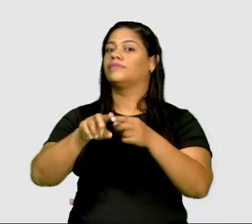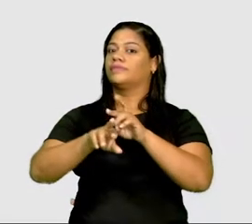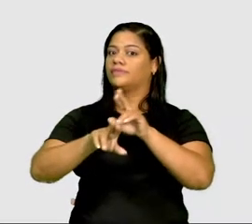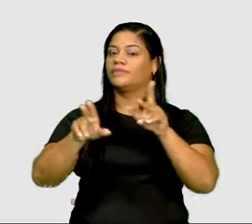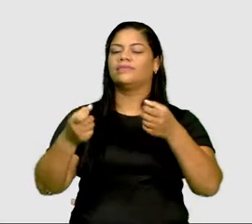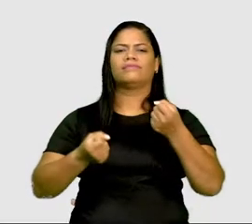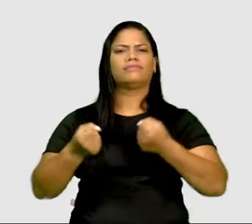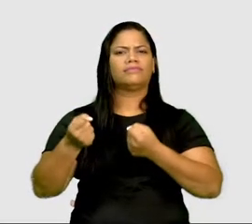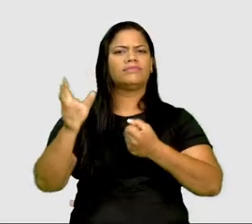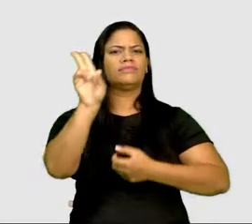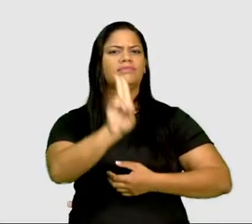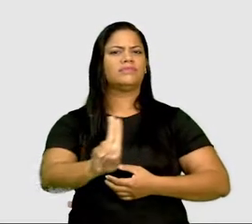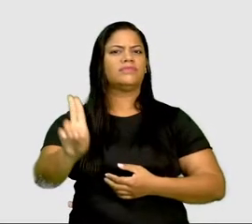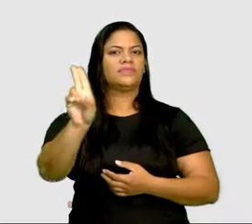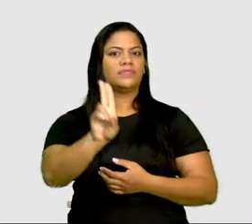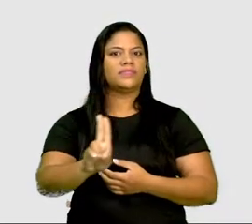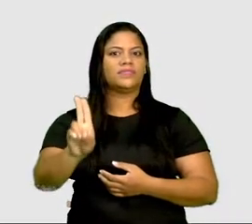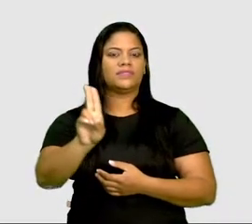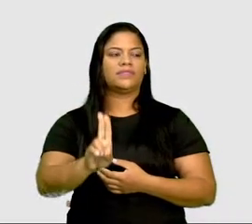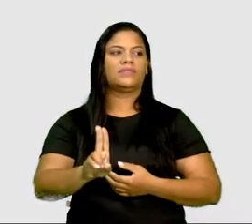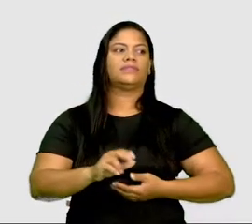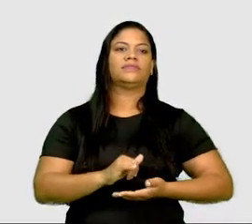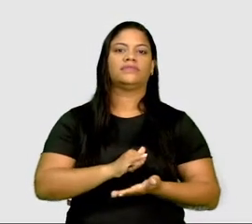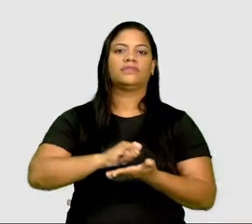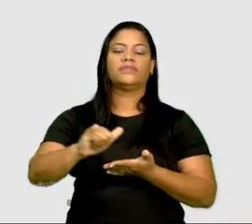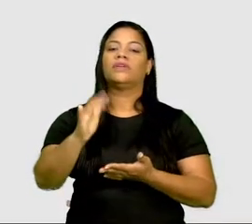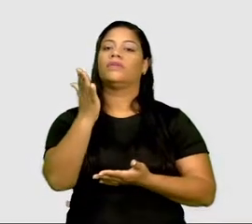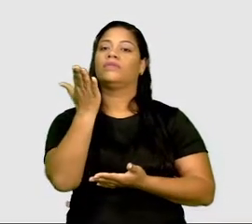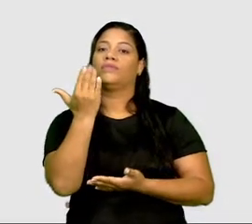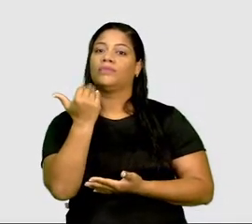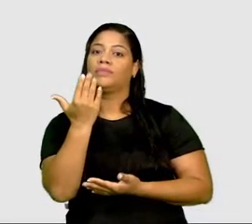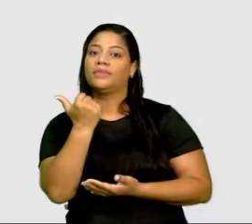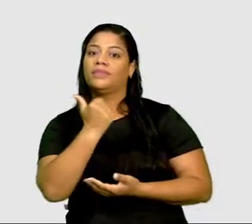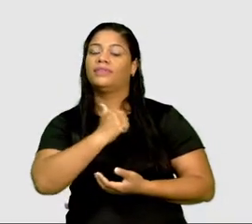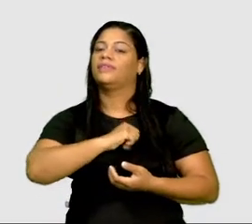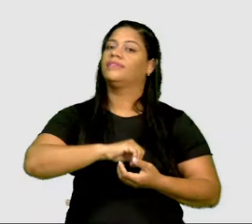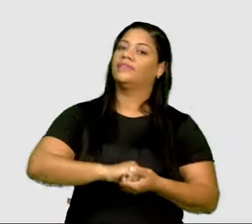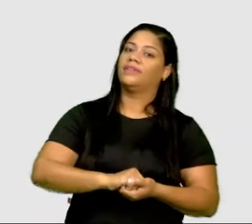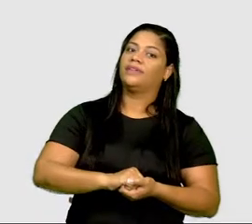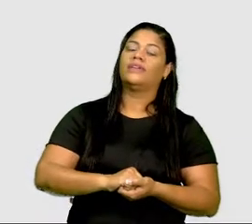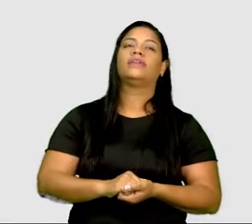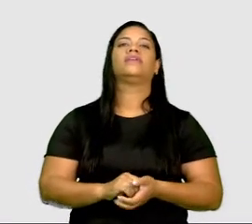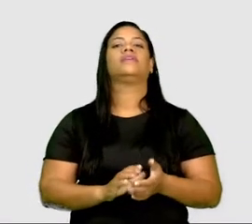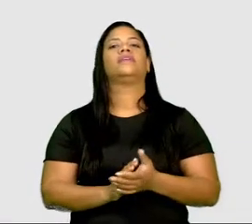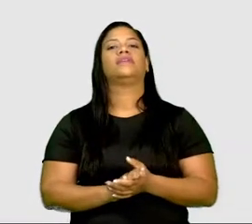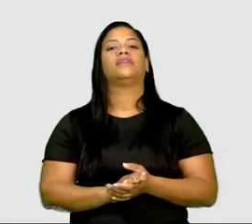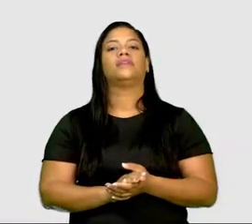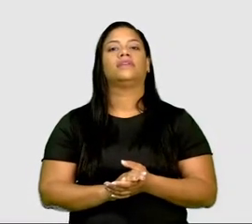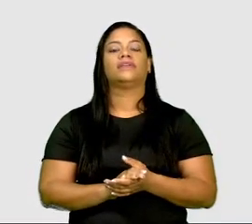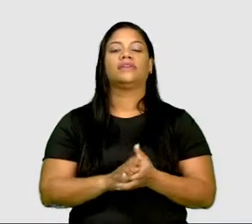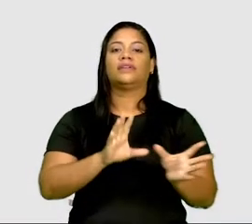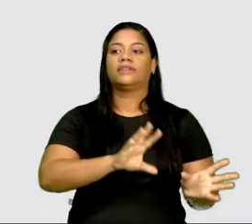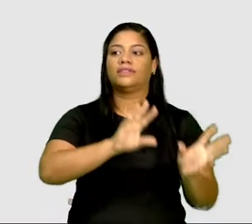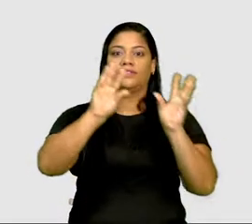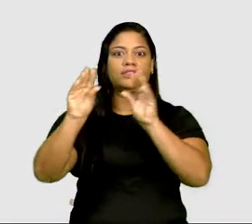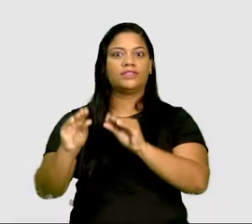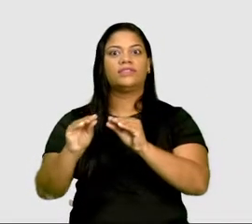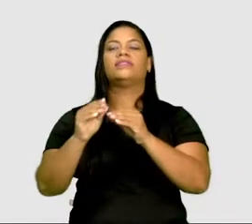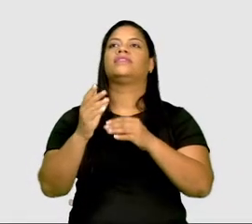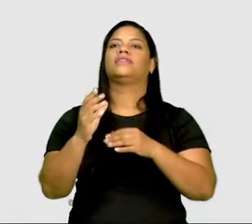utilizados para o envio de alimentos, de transporte de animais,